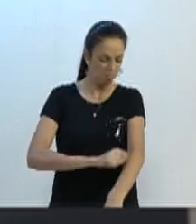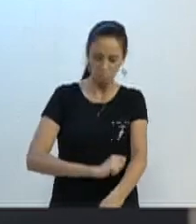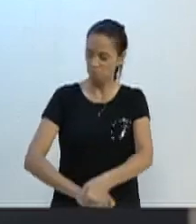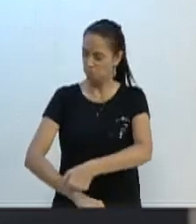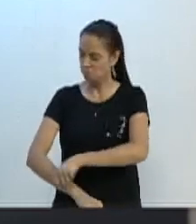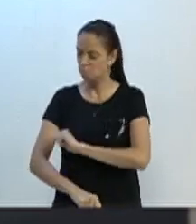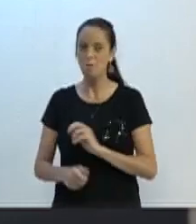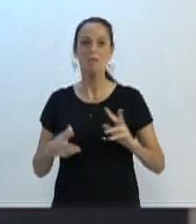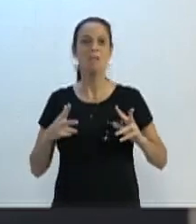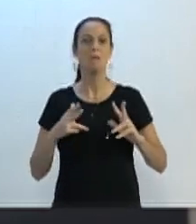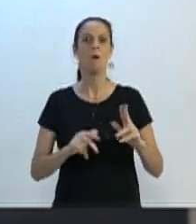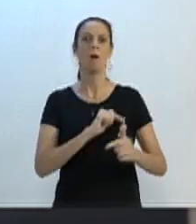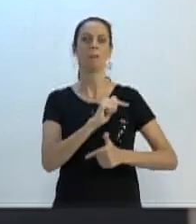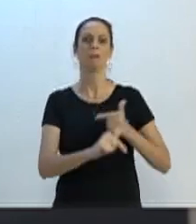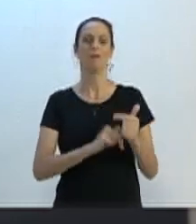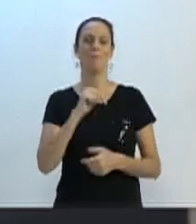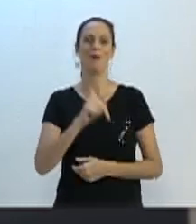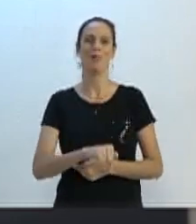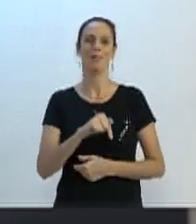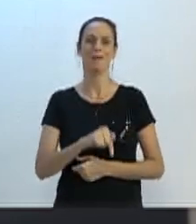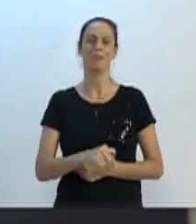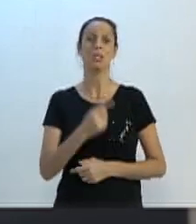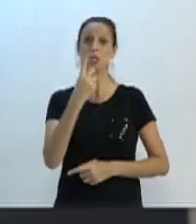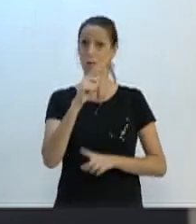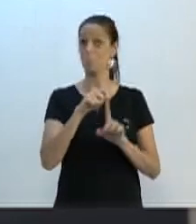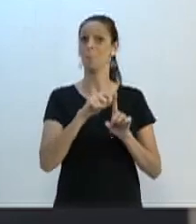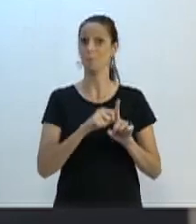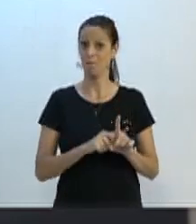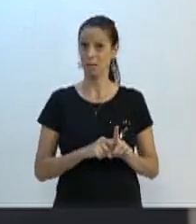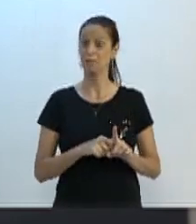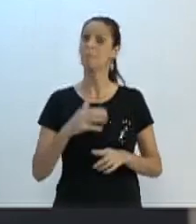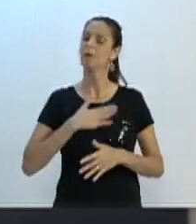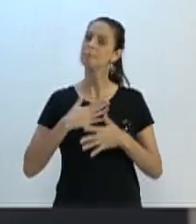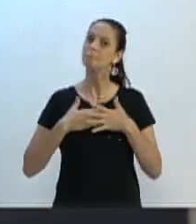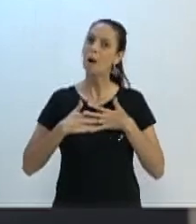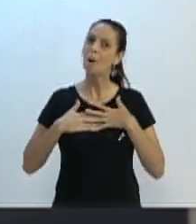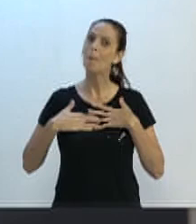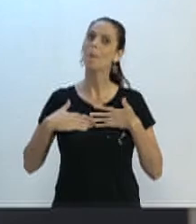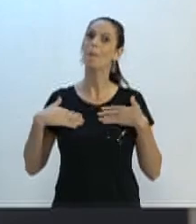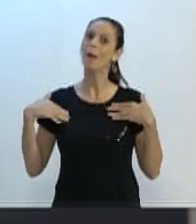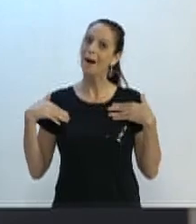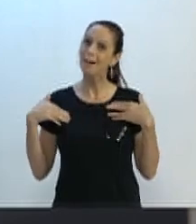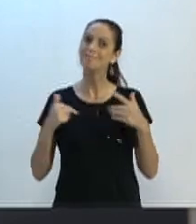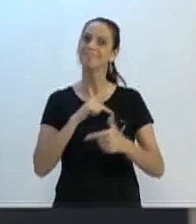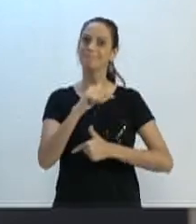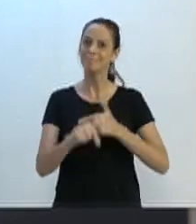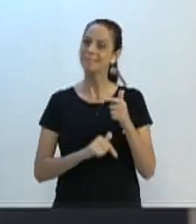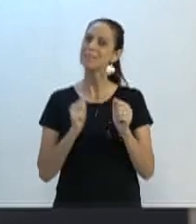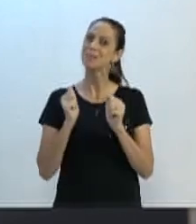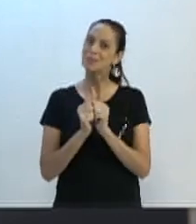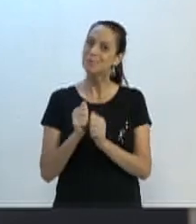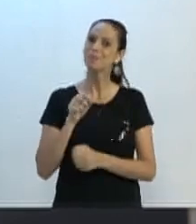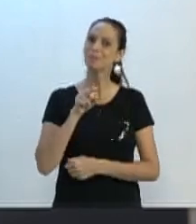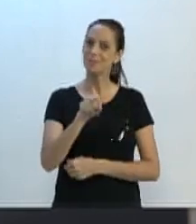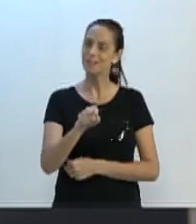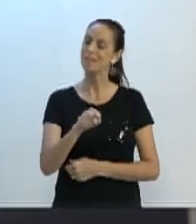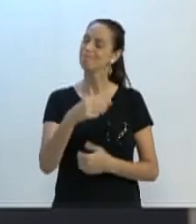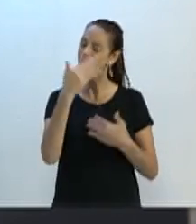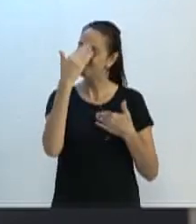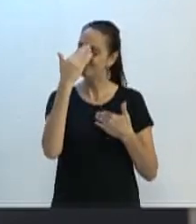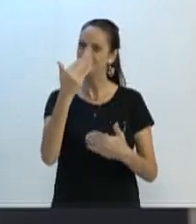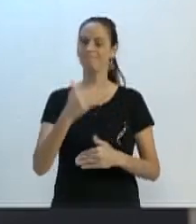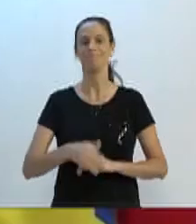nesses 30 dias. Particularmente para mim foi uma honra muito grande trabalhar ao lado do senhor. Muito obrigado.